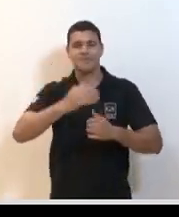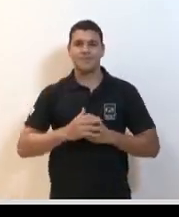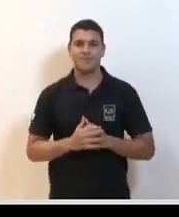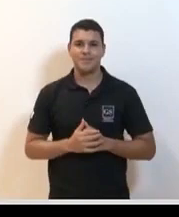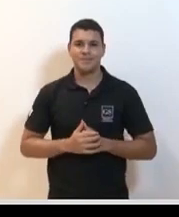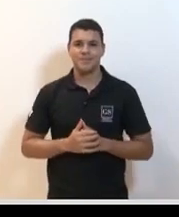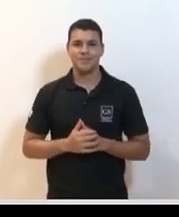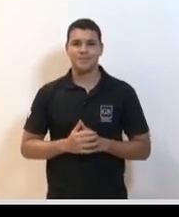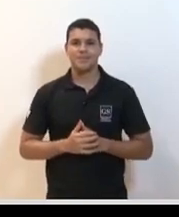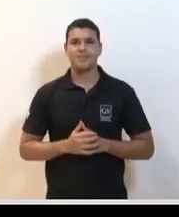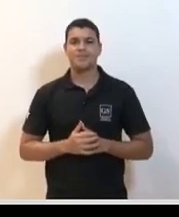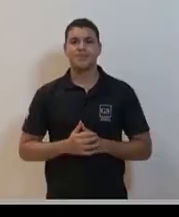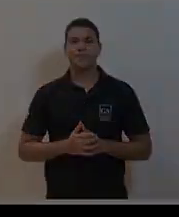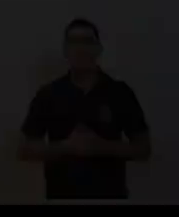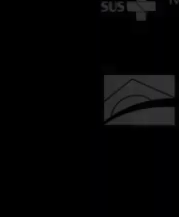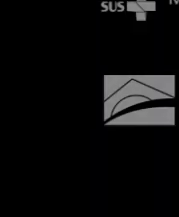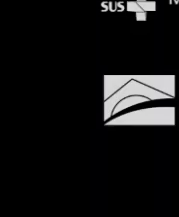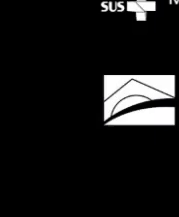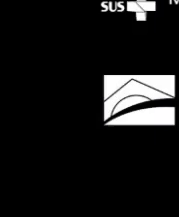obrigado gente vai me seguir Obrigado.